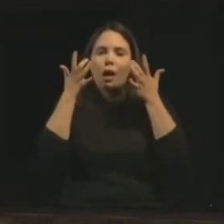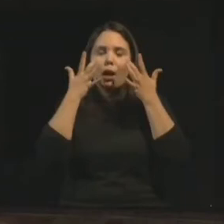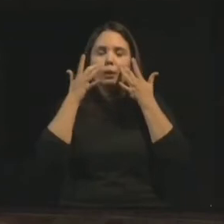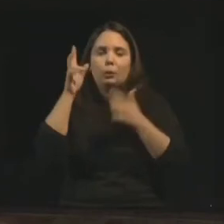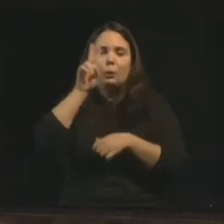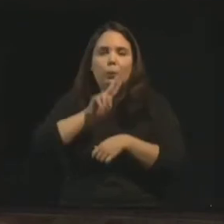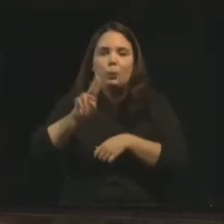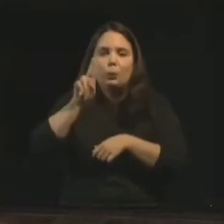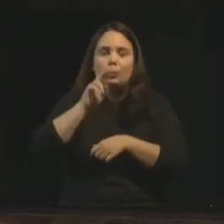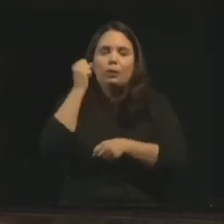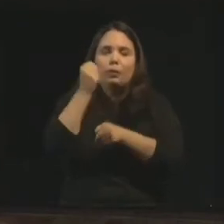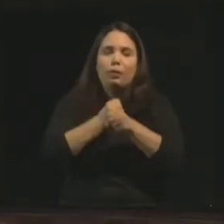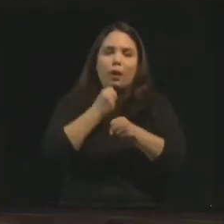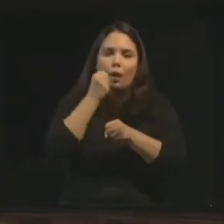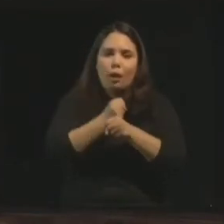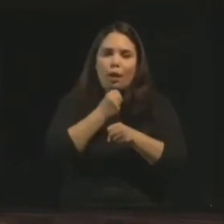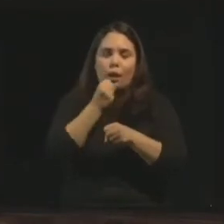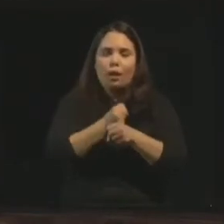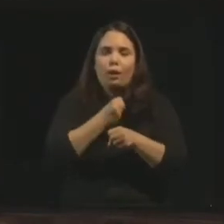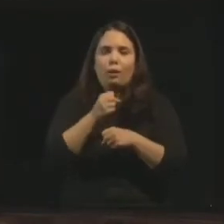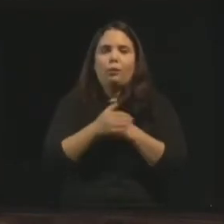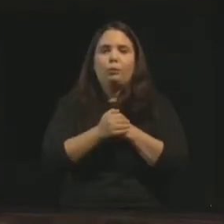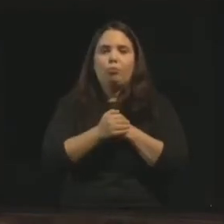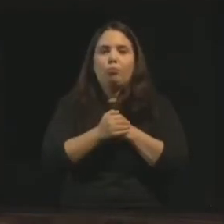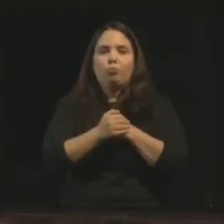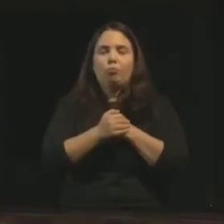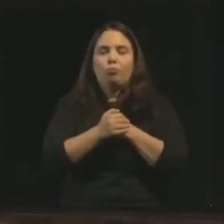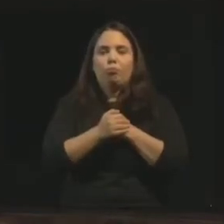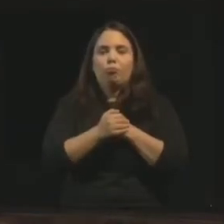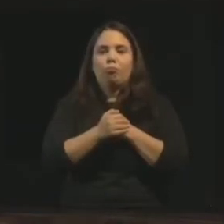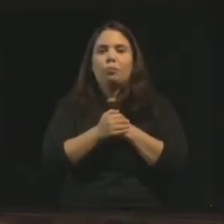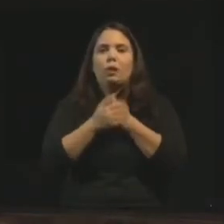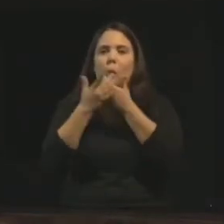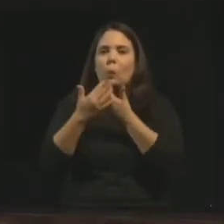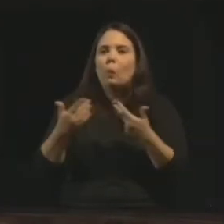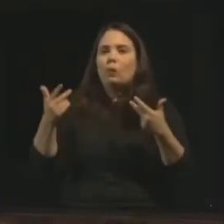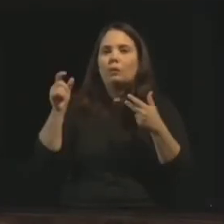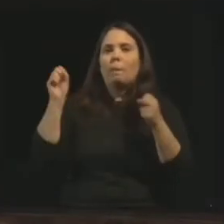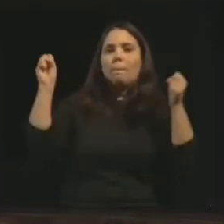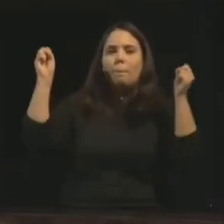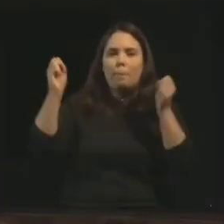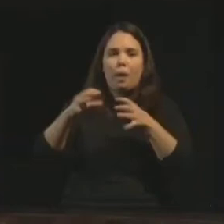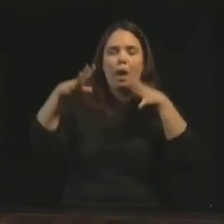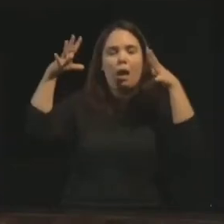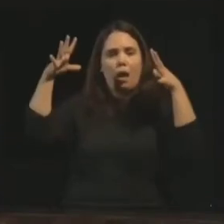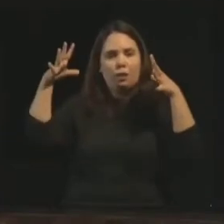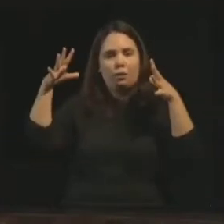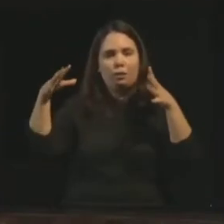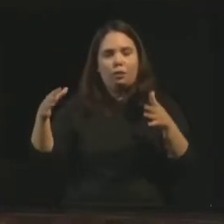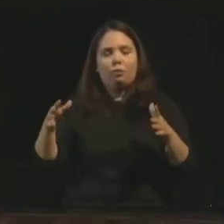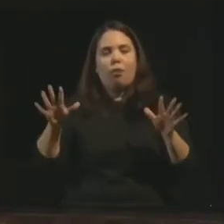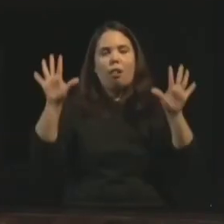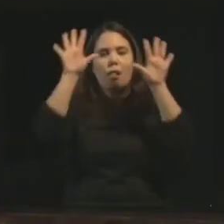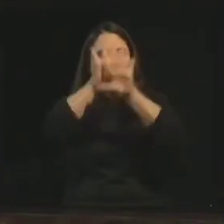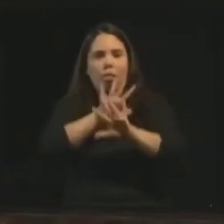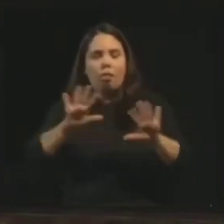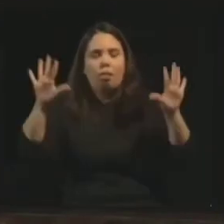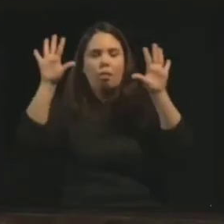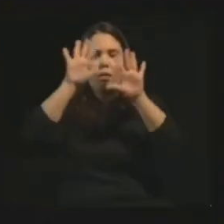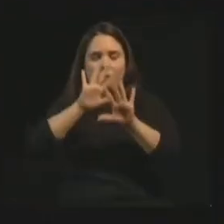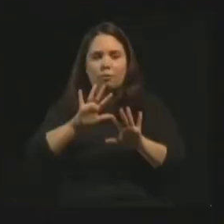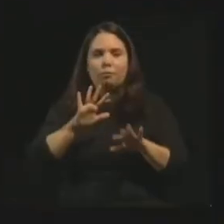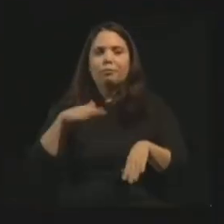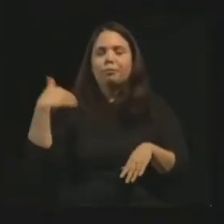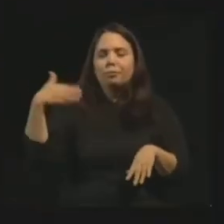de falsidade, de fenômenos, de mágica, na verdade, de ilusionistas, e ela foi